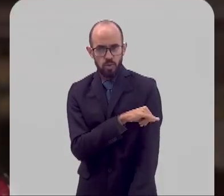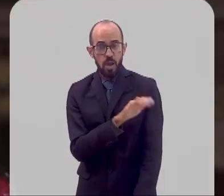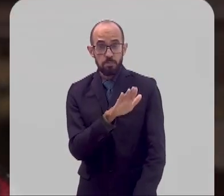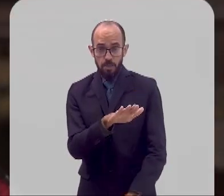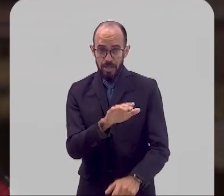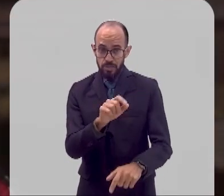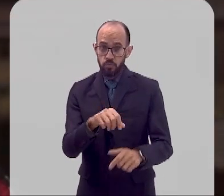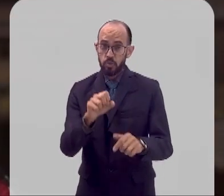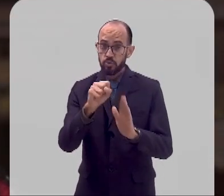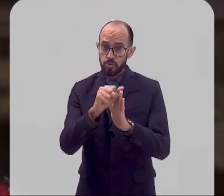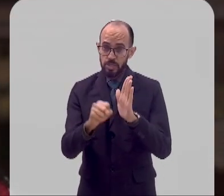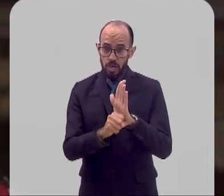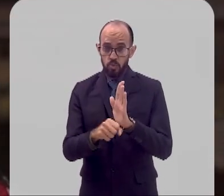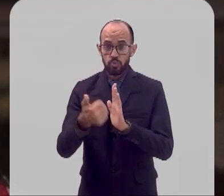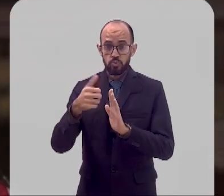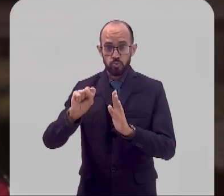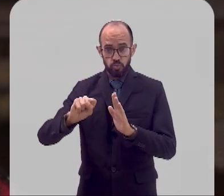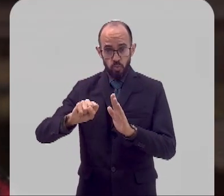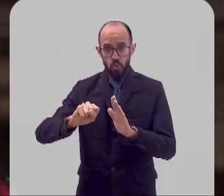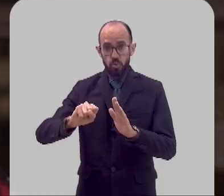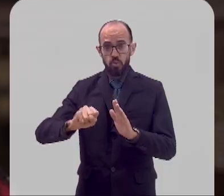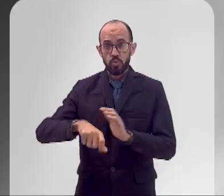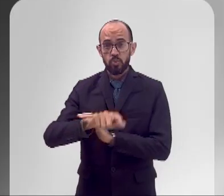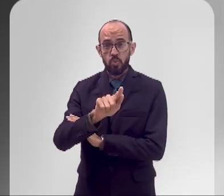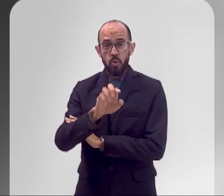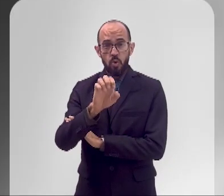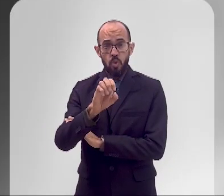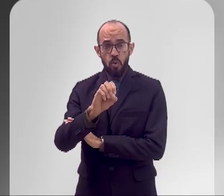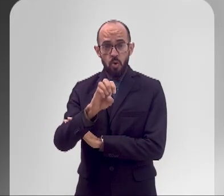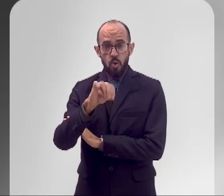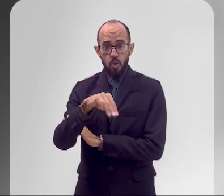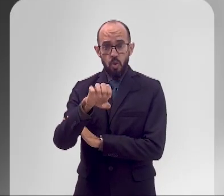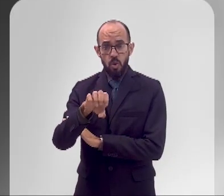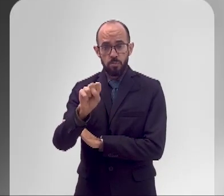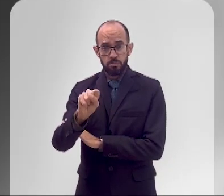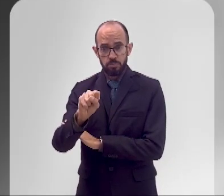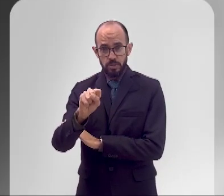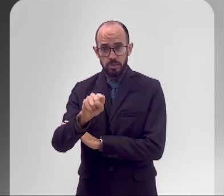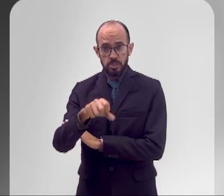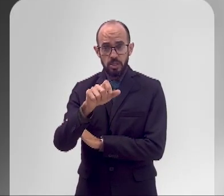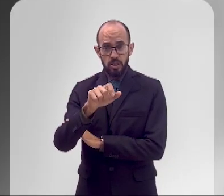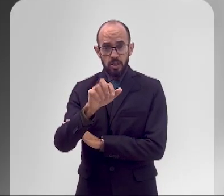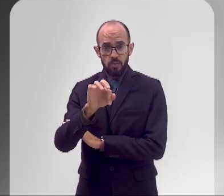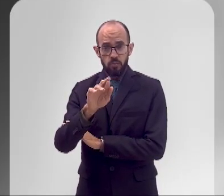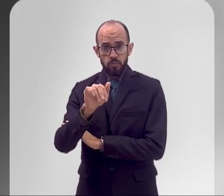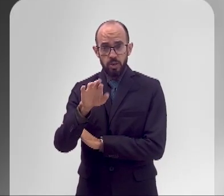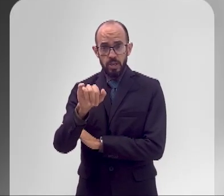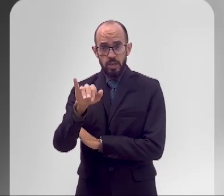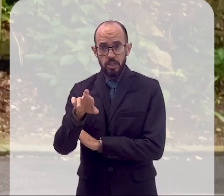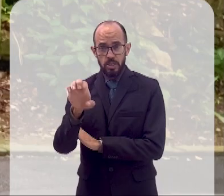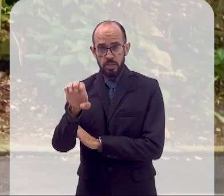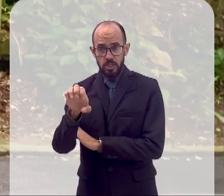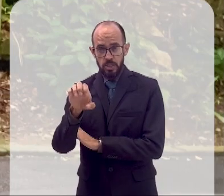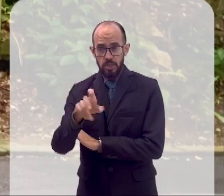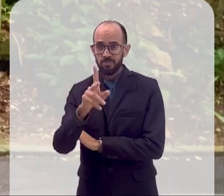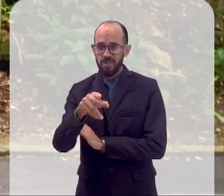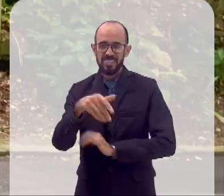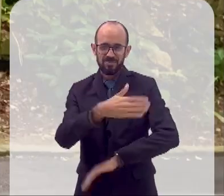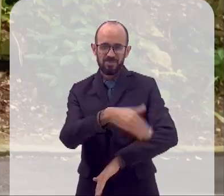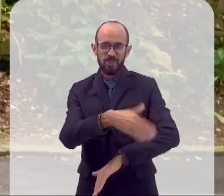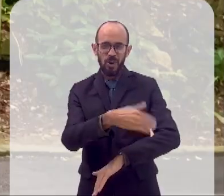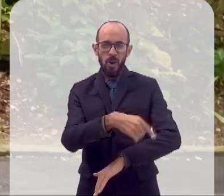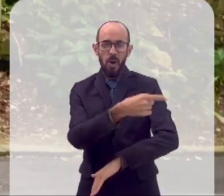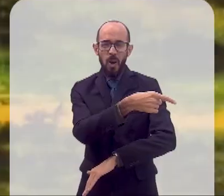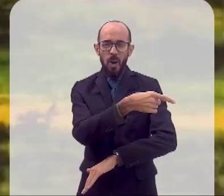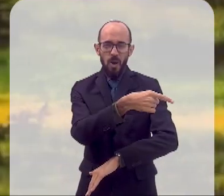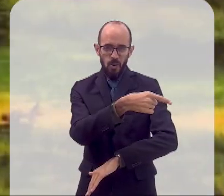Mas foi a partir do século XVIII, durante o governo do Gomes Freire, aquele que dá nome à rua no centro da cidade, que foram construídos a Caixa da